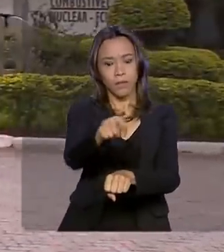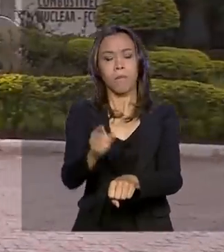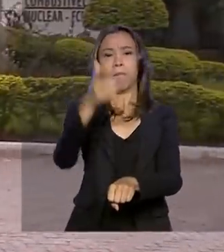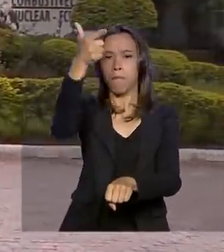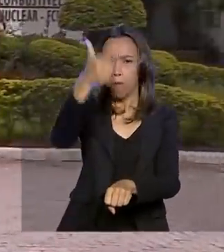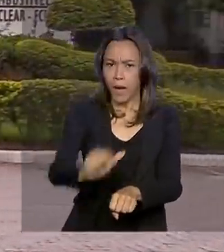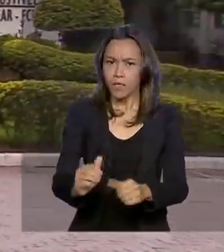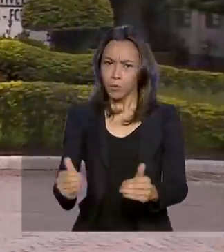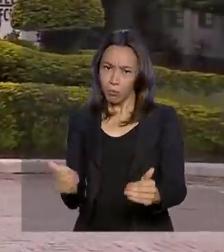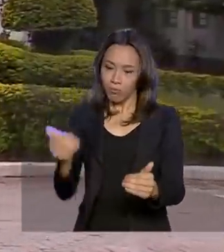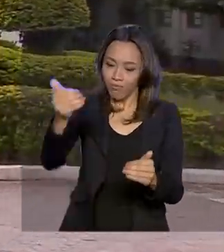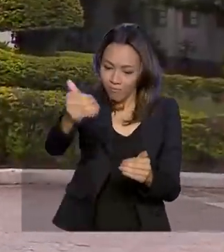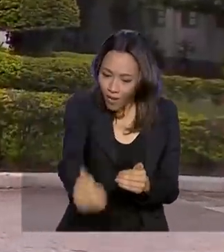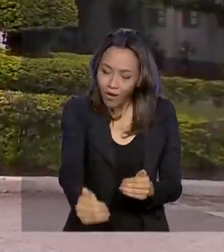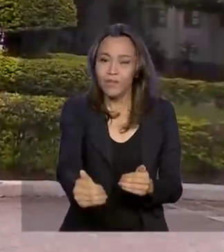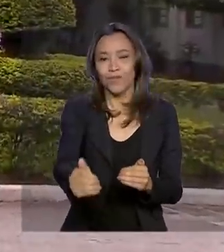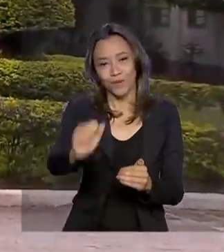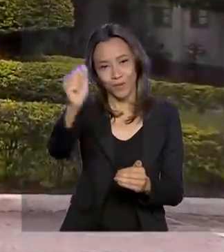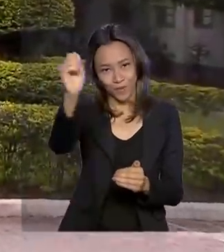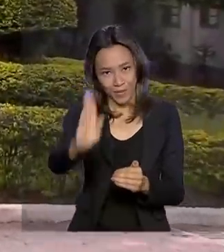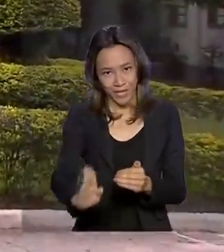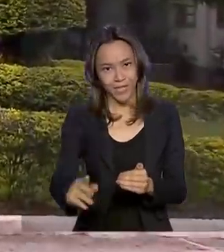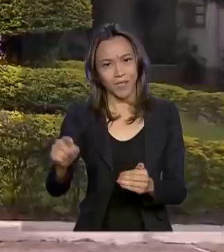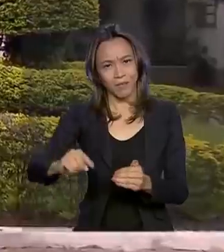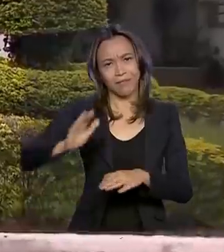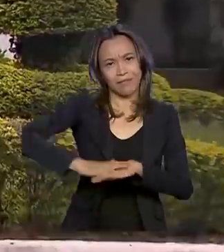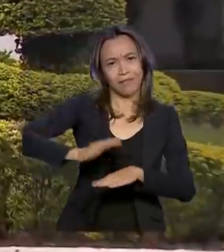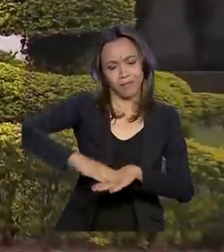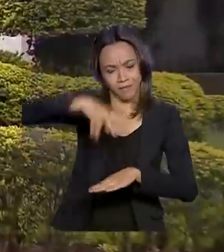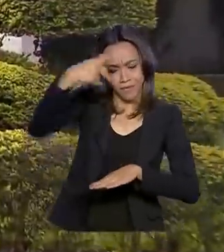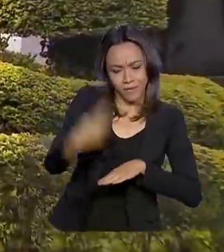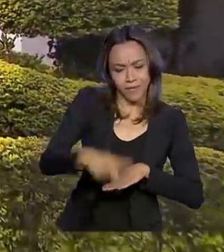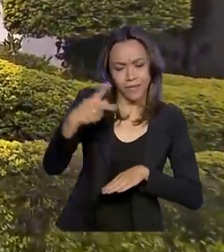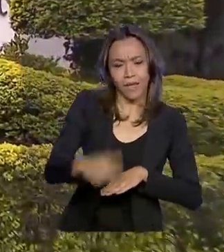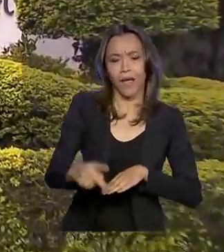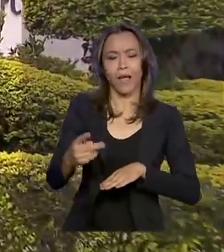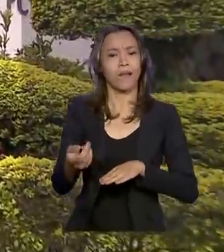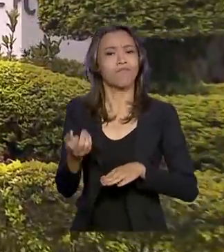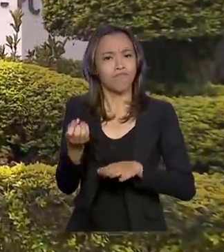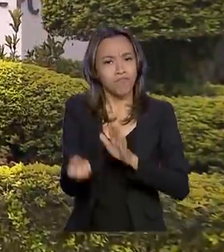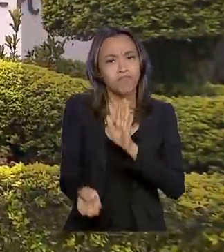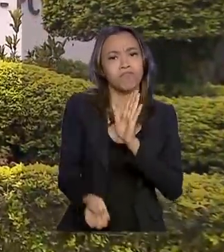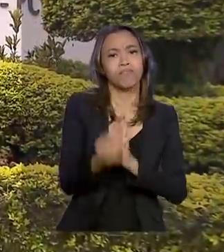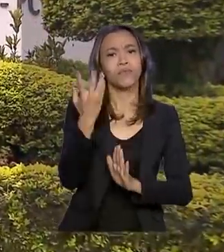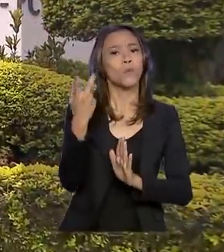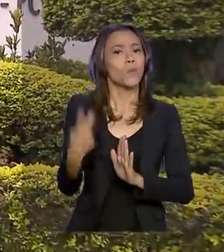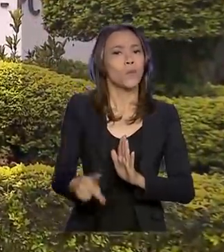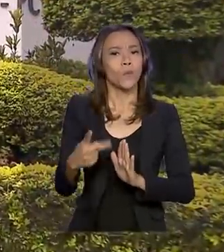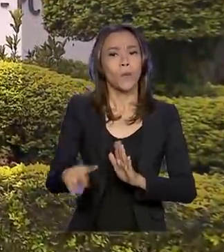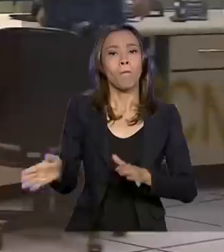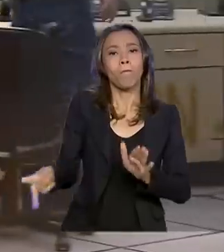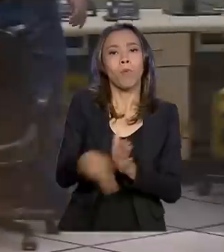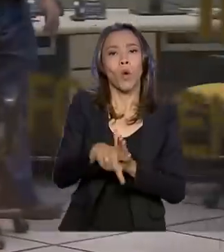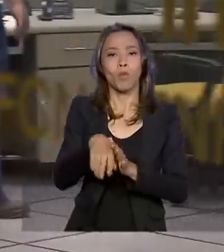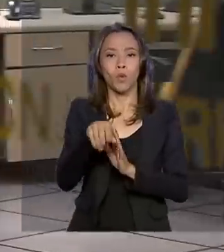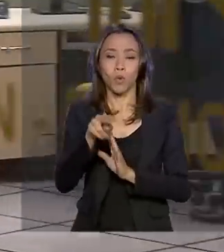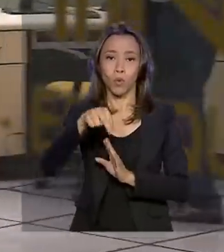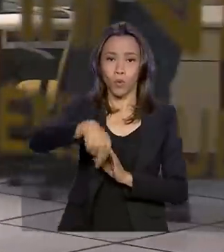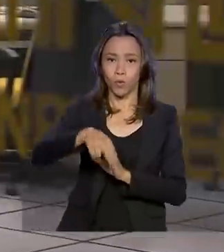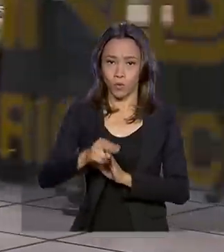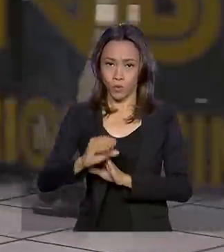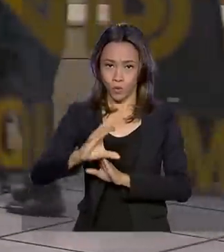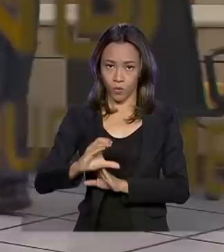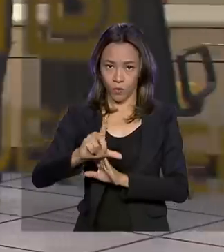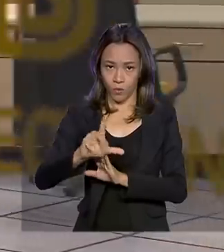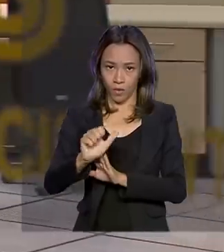passo do Brasil rumo à autossuficiência na produção de combustível nuclear. A partir de agora, a empresa